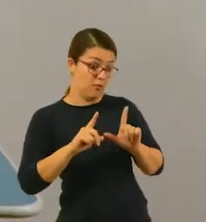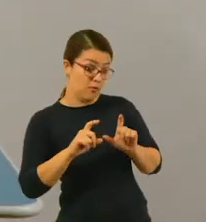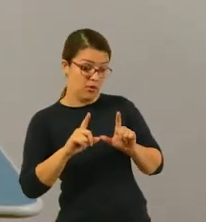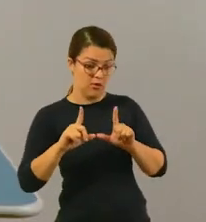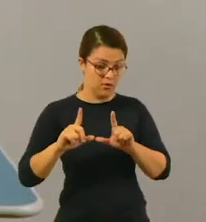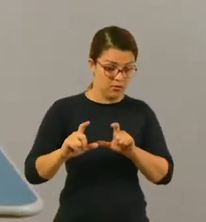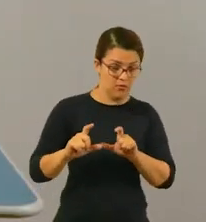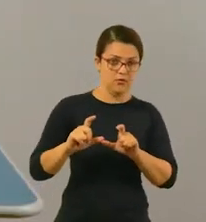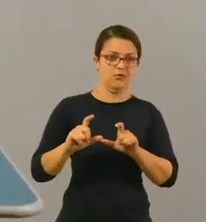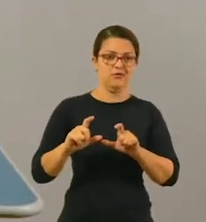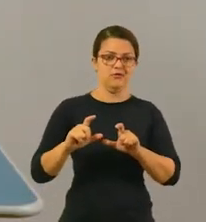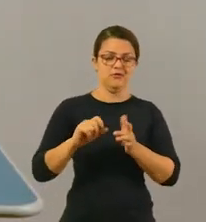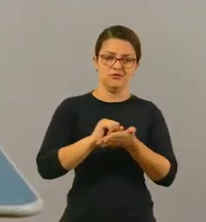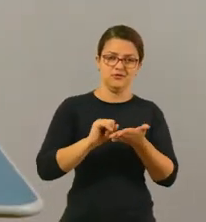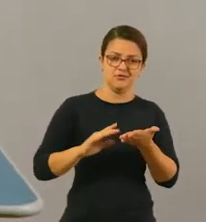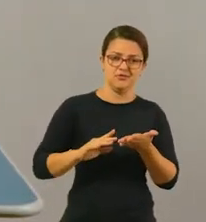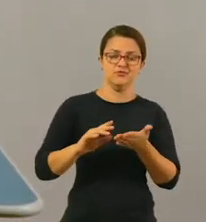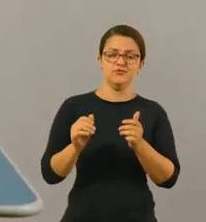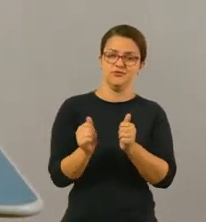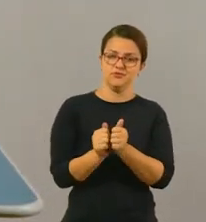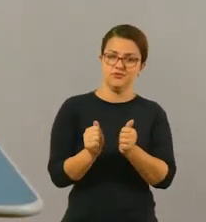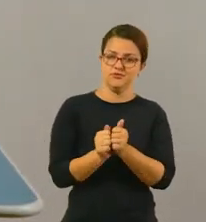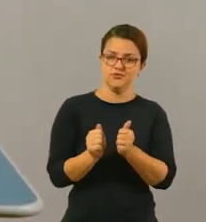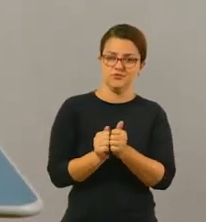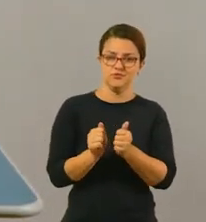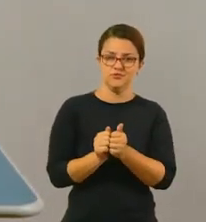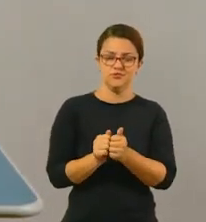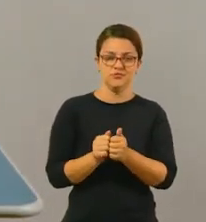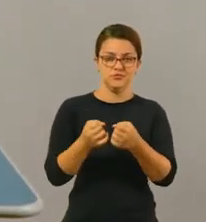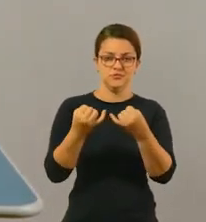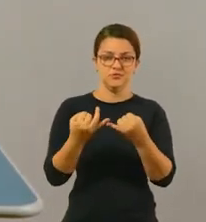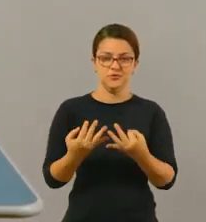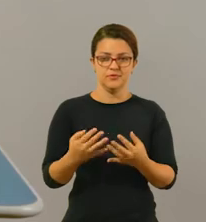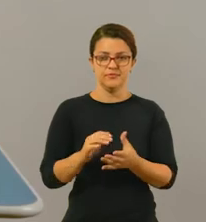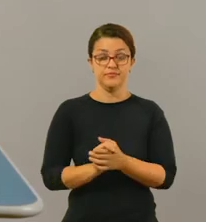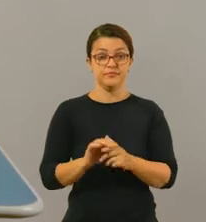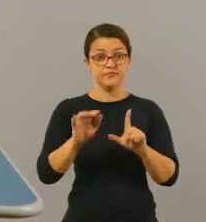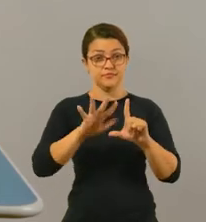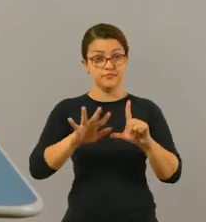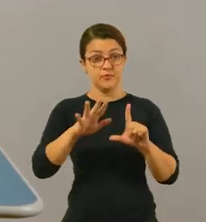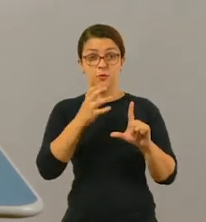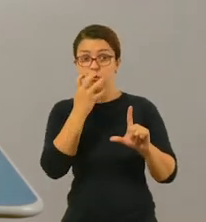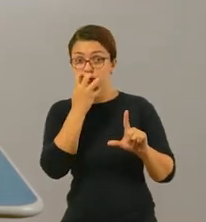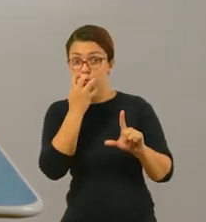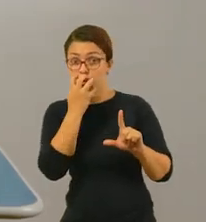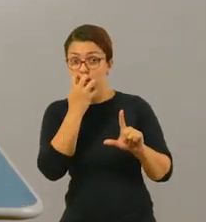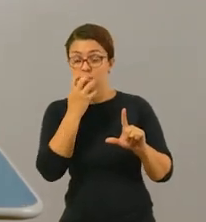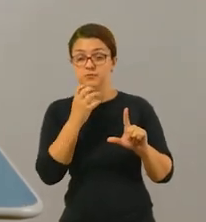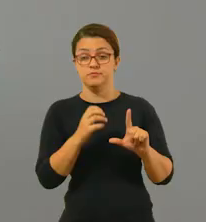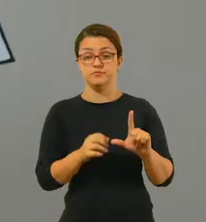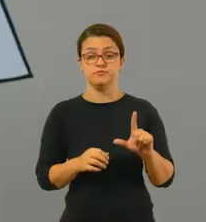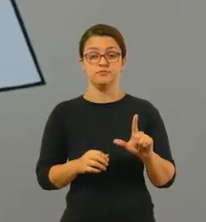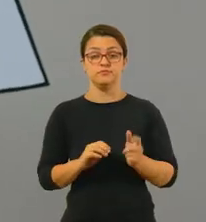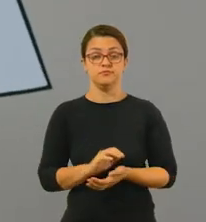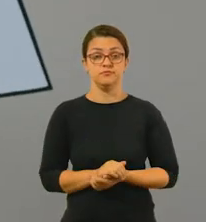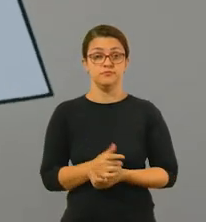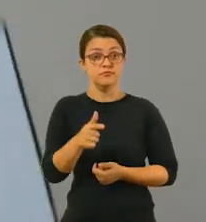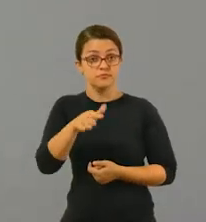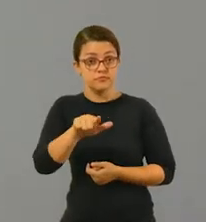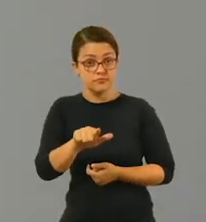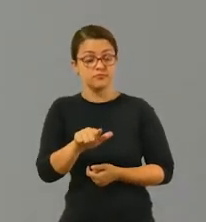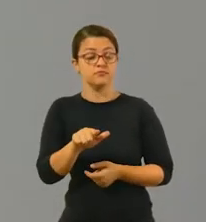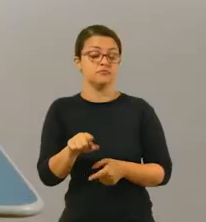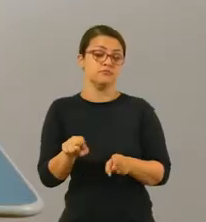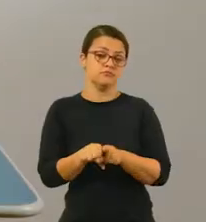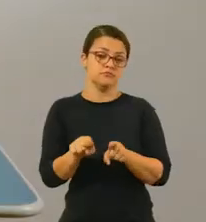também você fotografar ou filmar ele fazendo atividade, tá? Que eu vou explicar a dinâmica daqui a pouco. Então, eu fiz aqui, ó, um cachorrinho, ok?